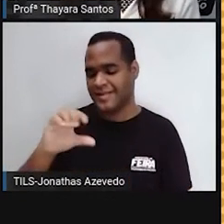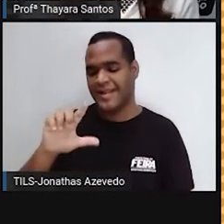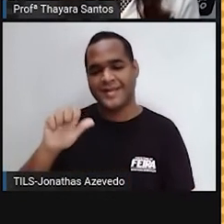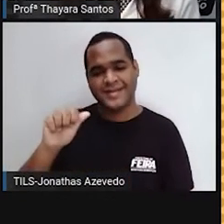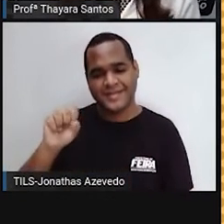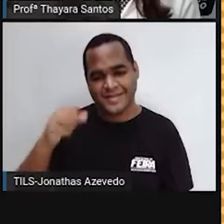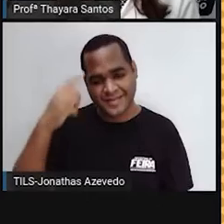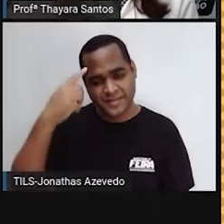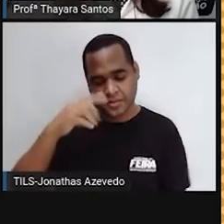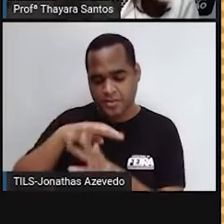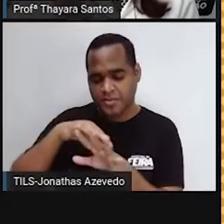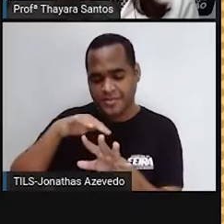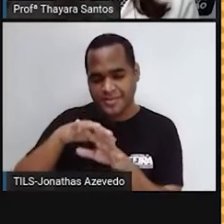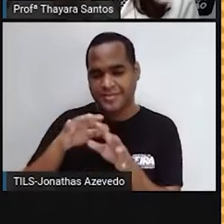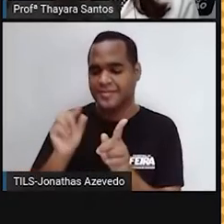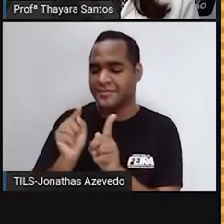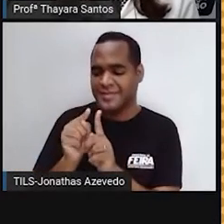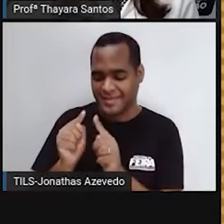pequenas.